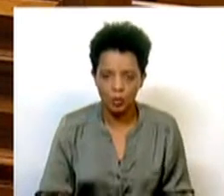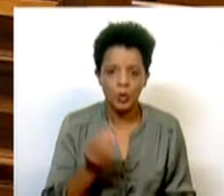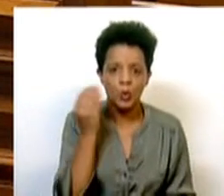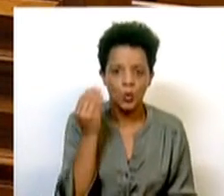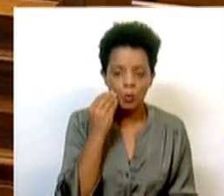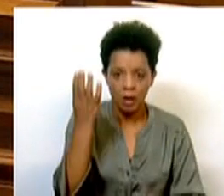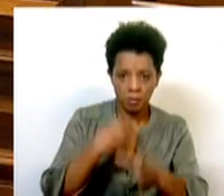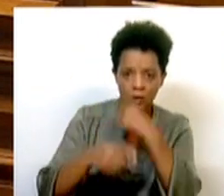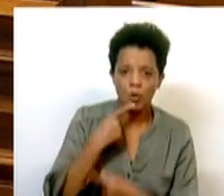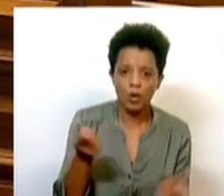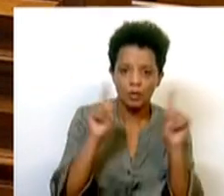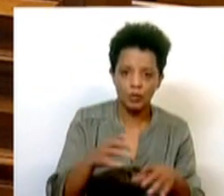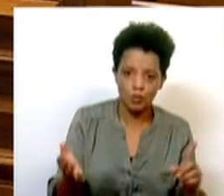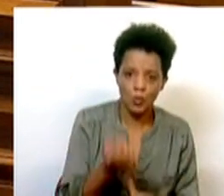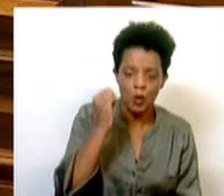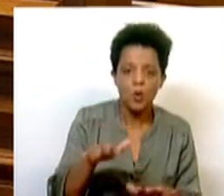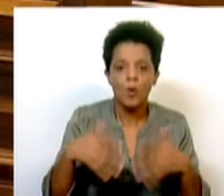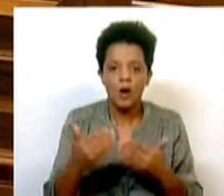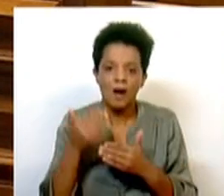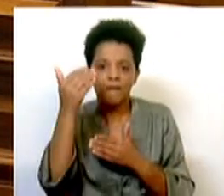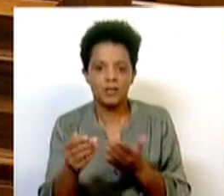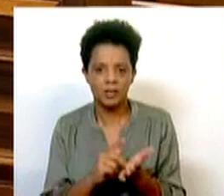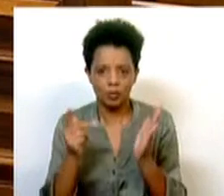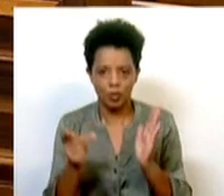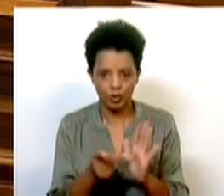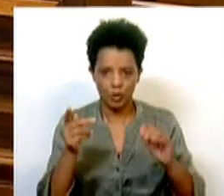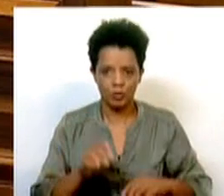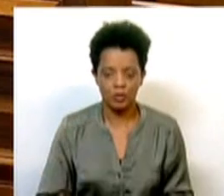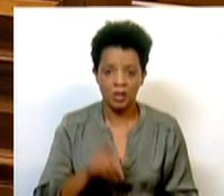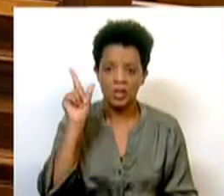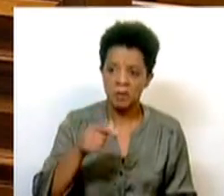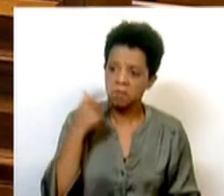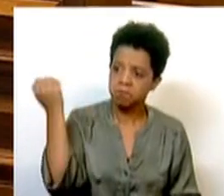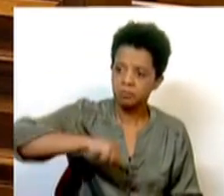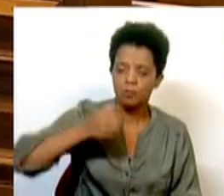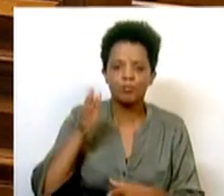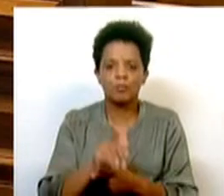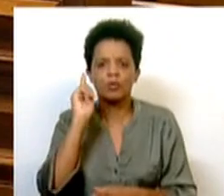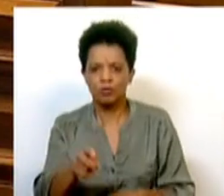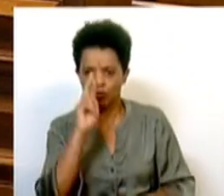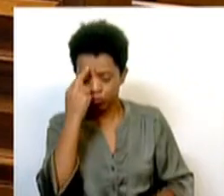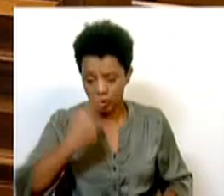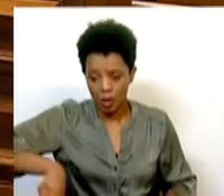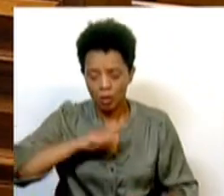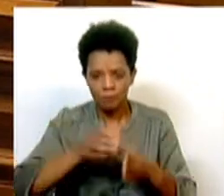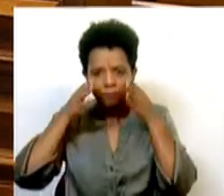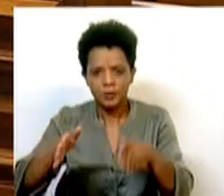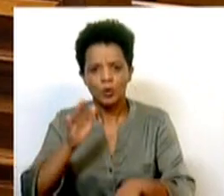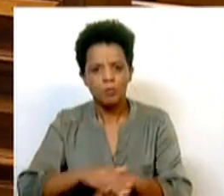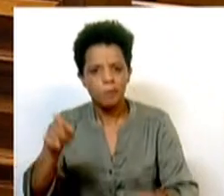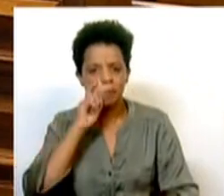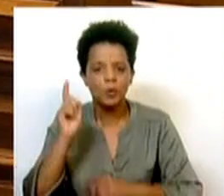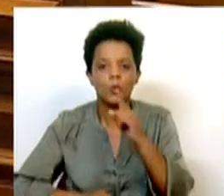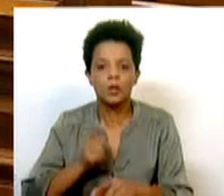recuperação das aprendizagens ou, por exemplo, nos avanços tecnológicos. Ignora, por exemplo, o empenho que temos colocado em